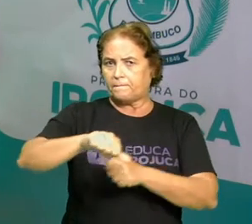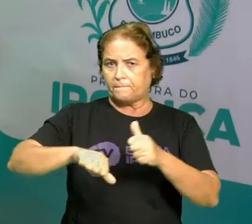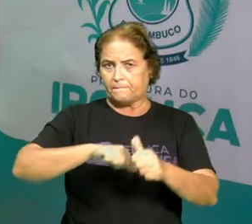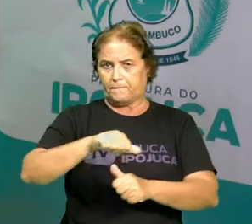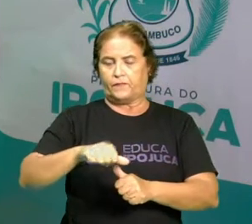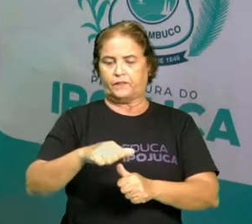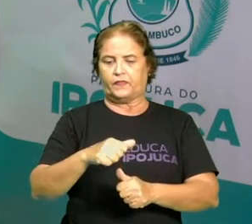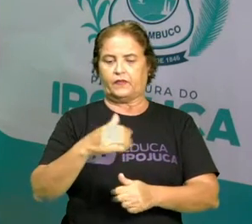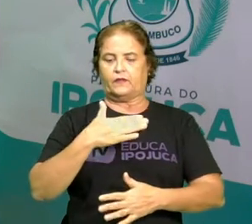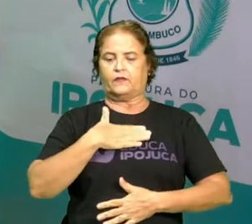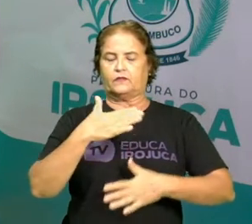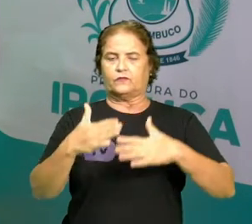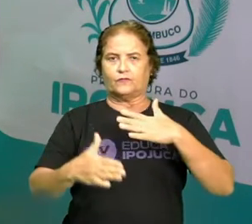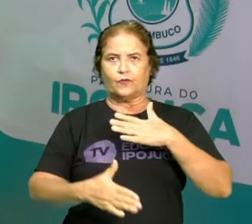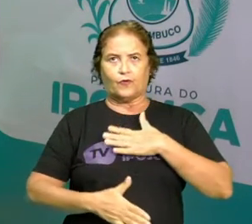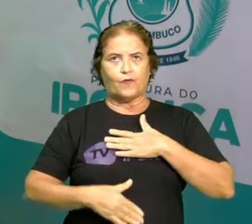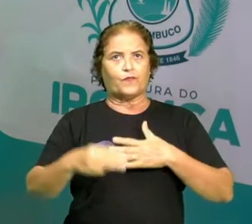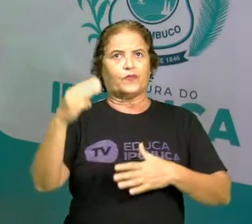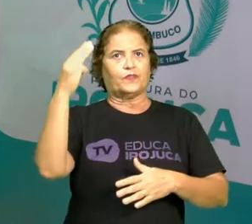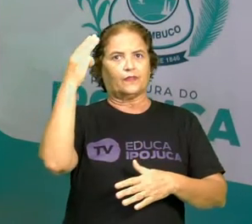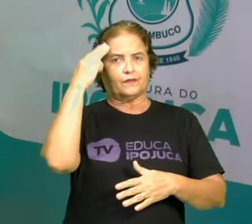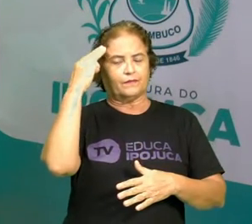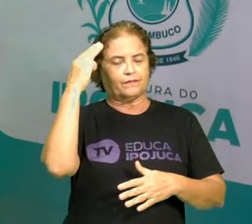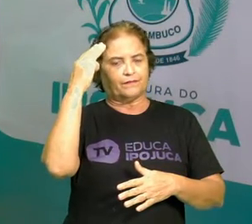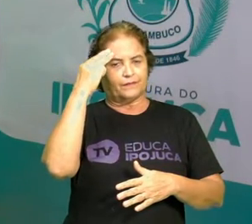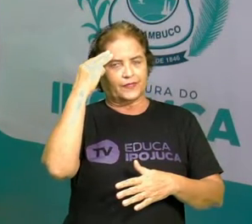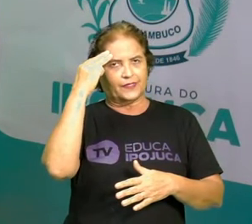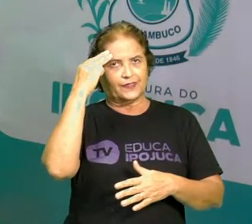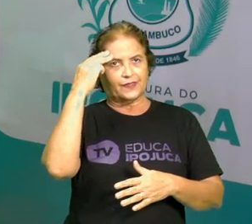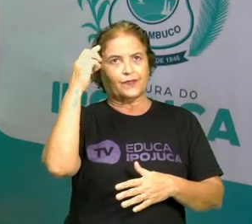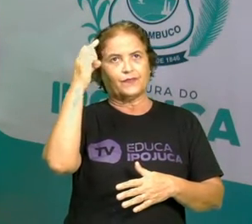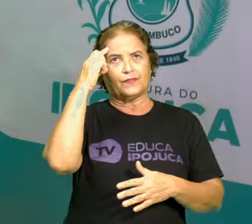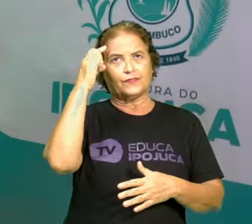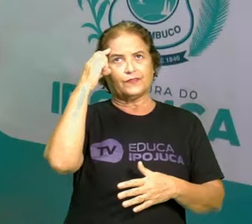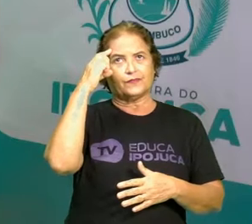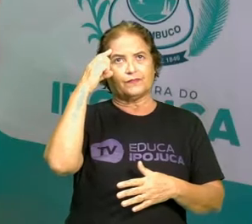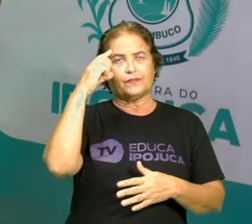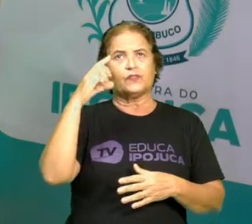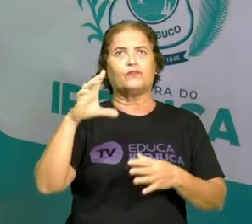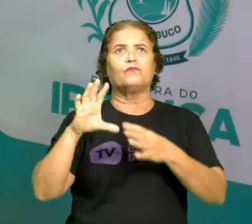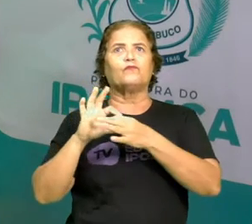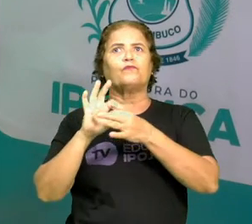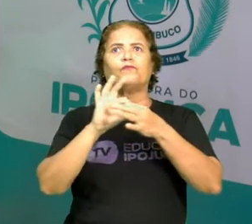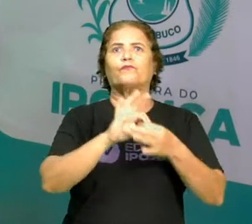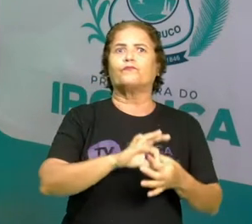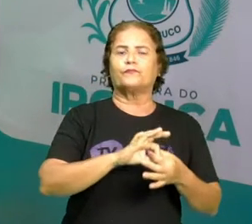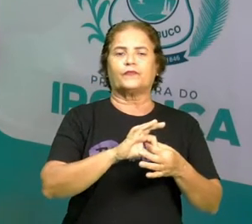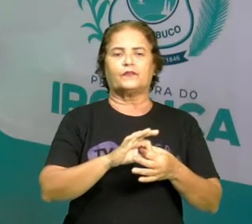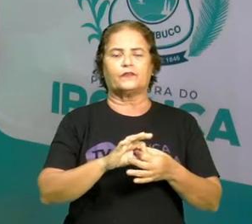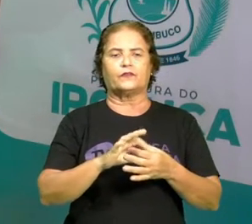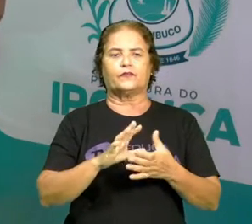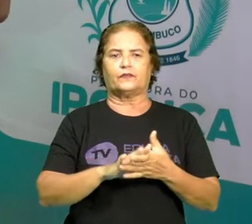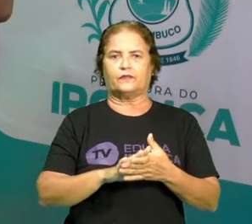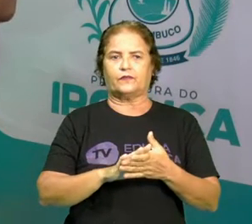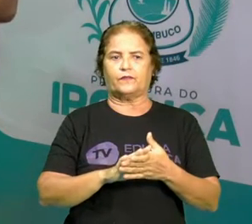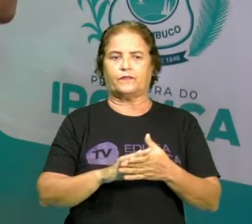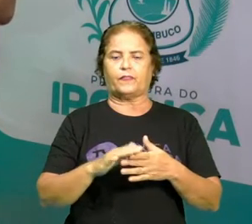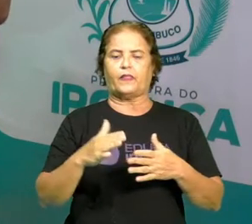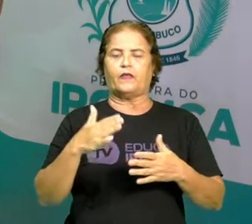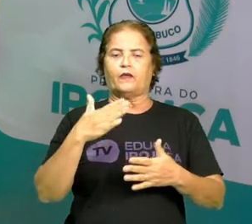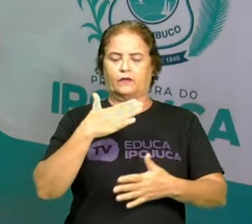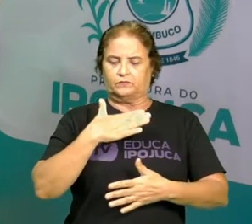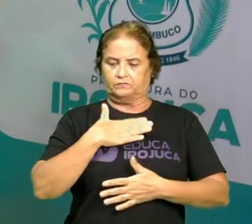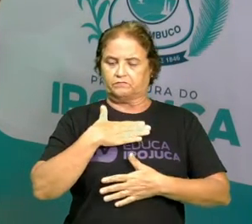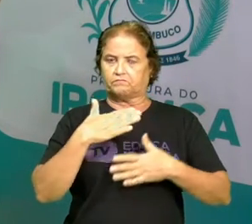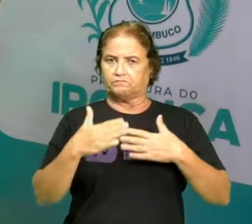pensamentos. Os pensamentos começam a ter concretude, contextualização. Há o crescimento do corpo e